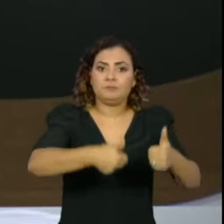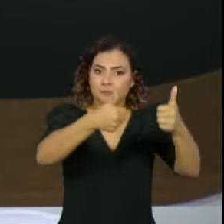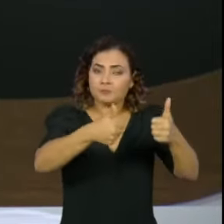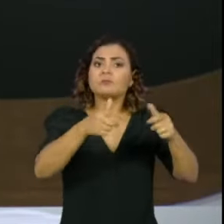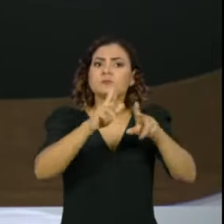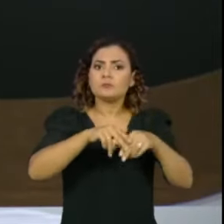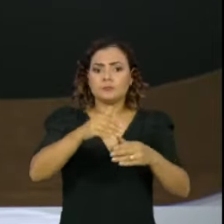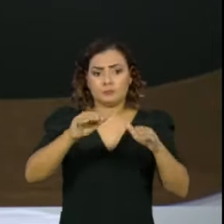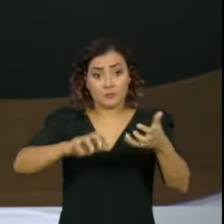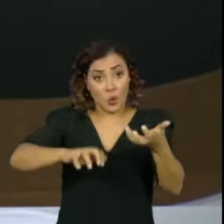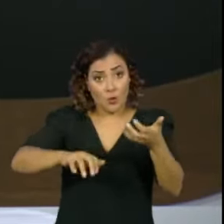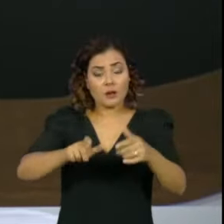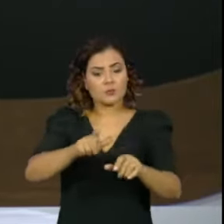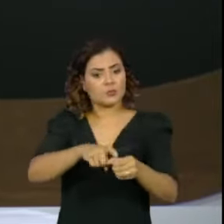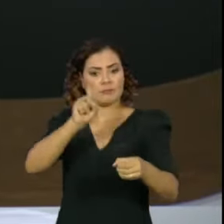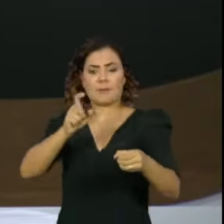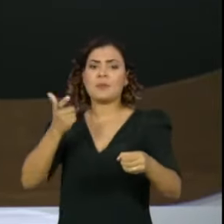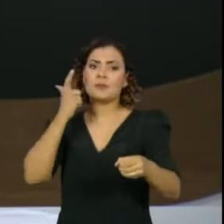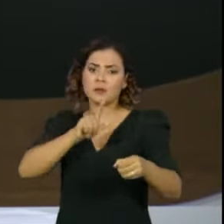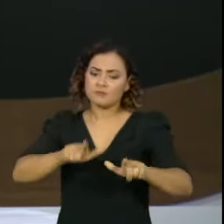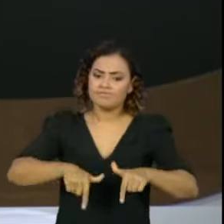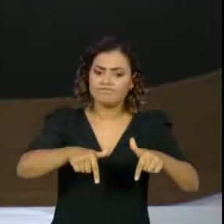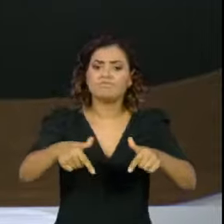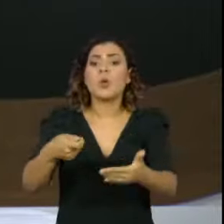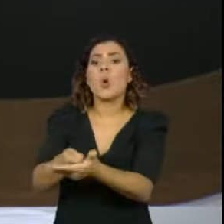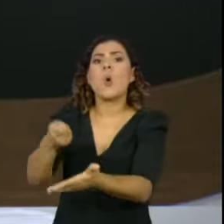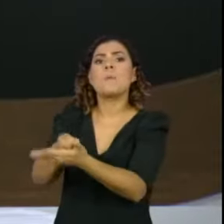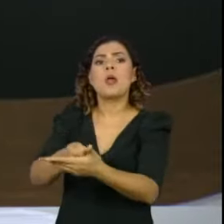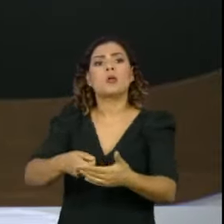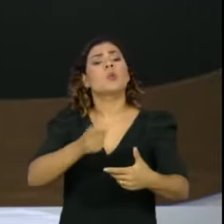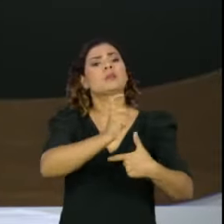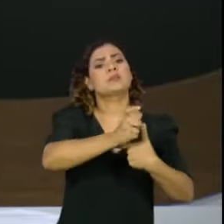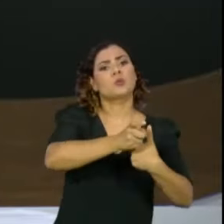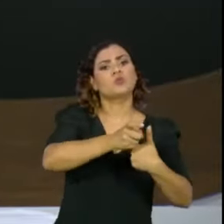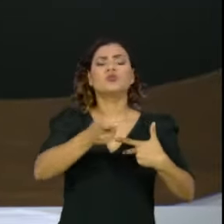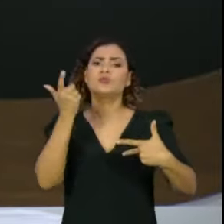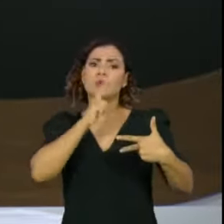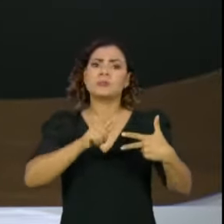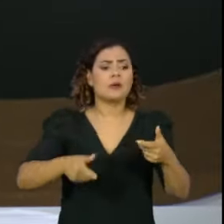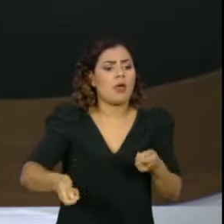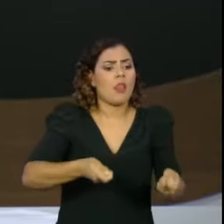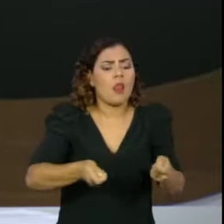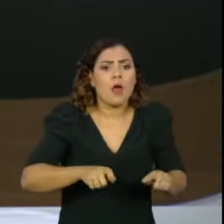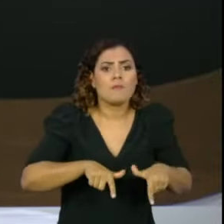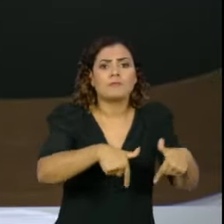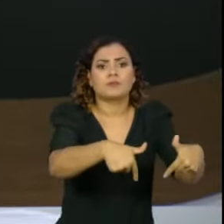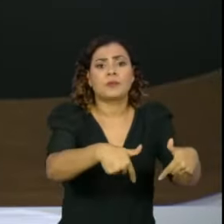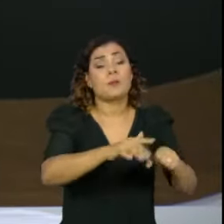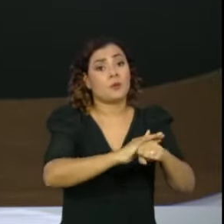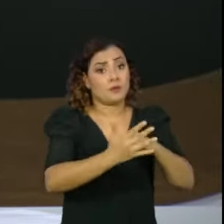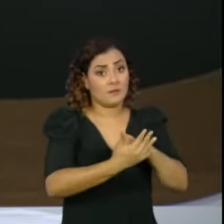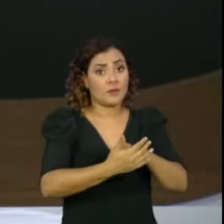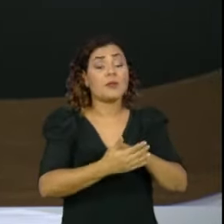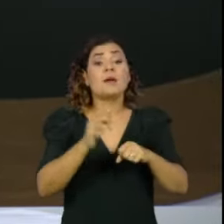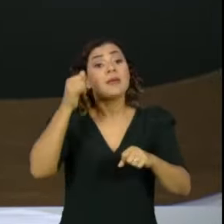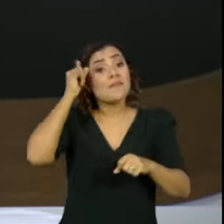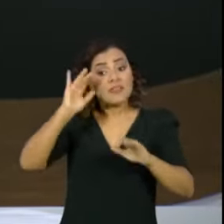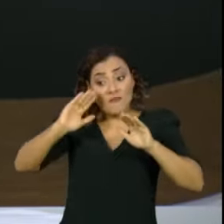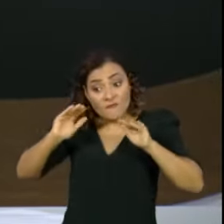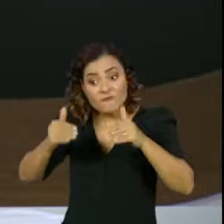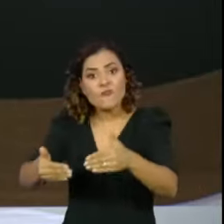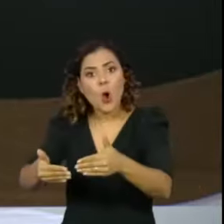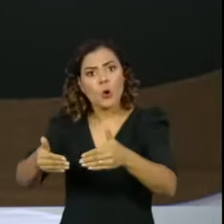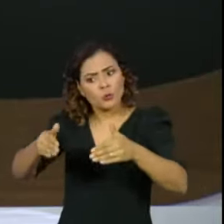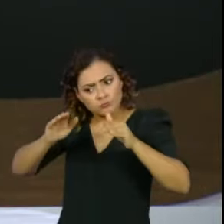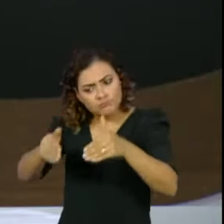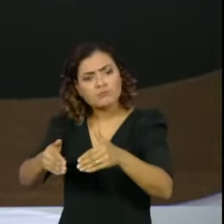ser independente e atuante, cobrando o Executivo respostas à pandemia e fazendo a sua parte, sem desviar o foco